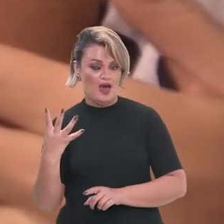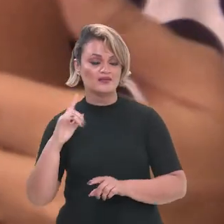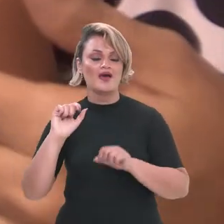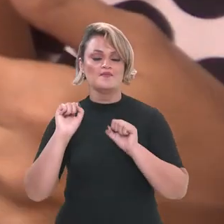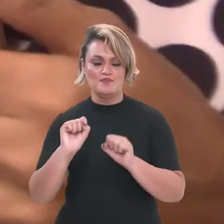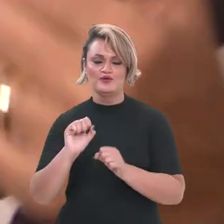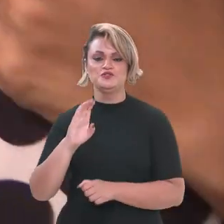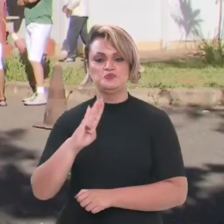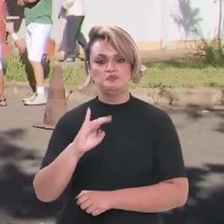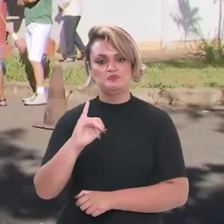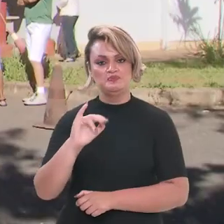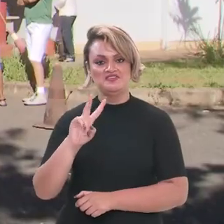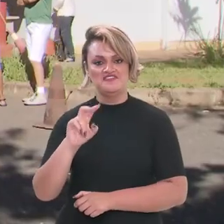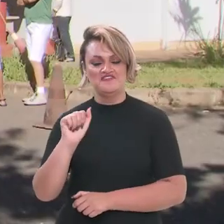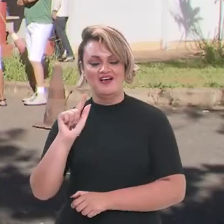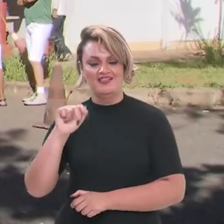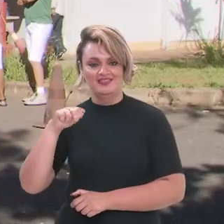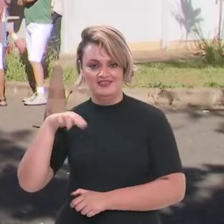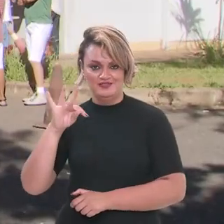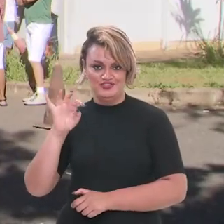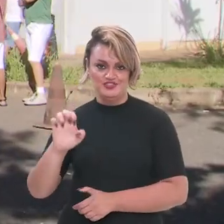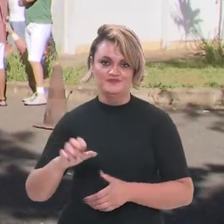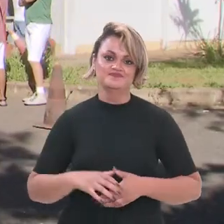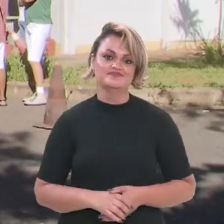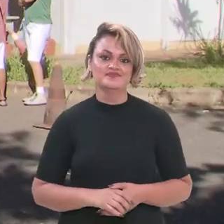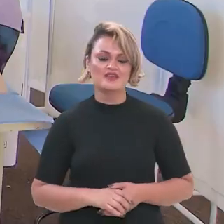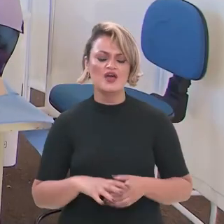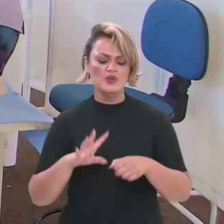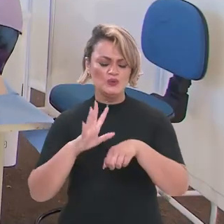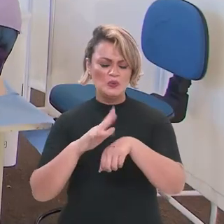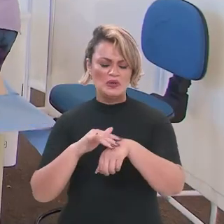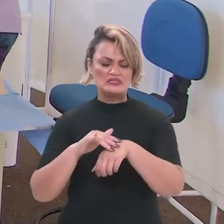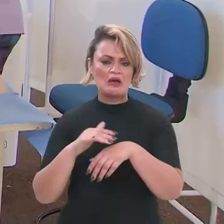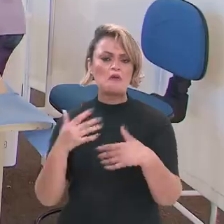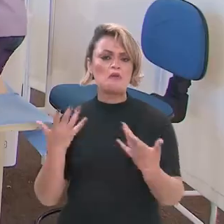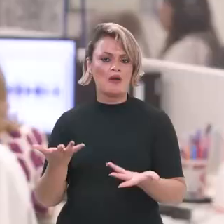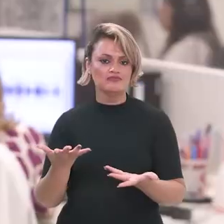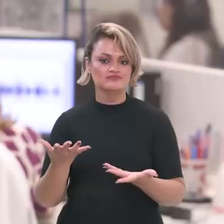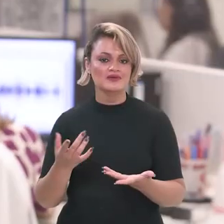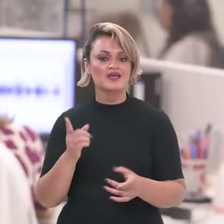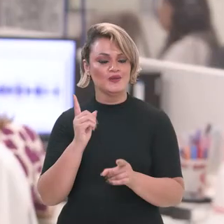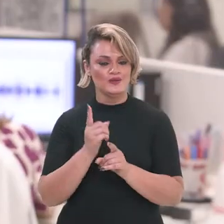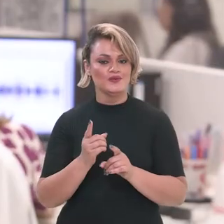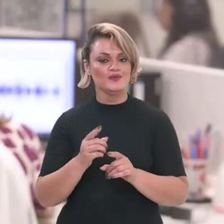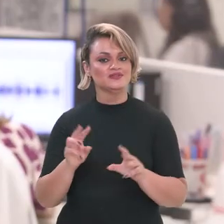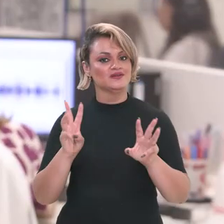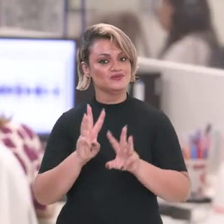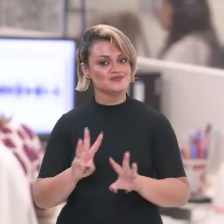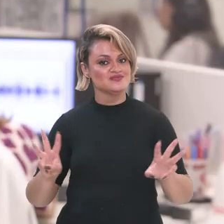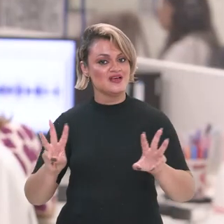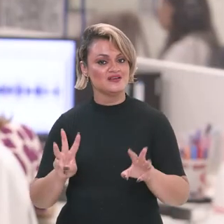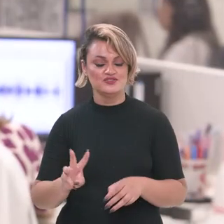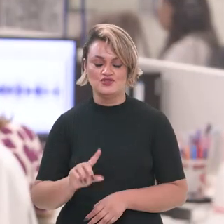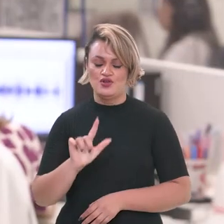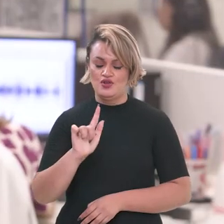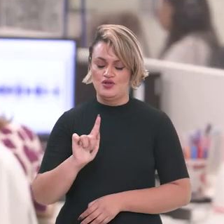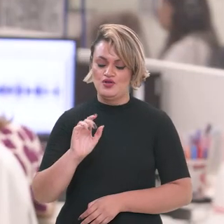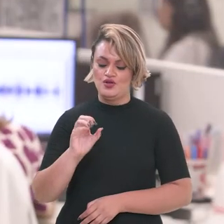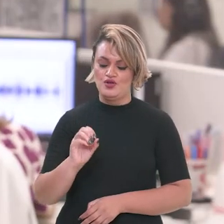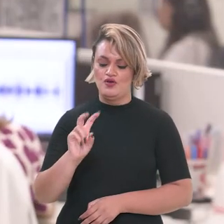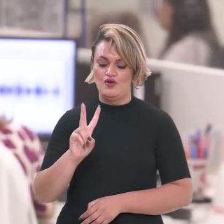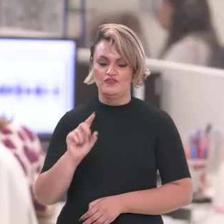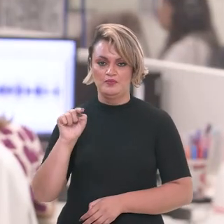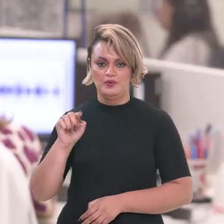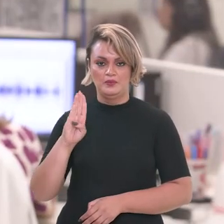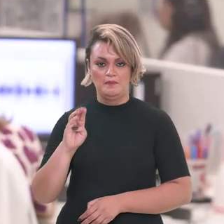duas doses da vacina com um intervalo mínimo de quatro meses desde a última dose. Para conferir a relação de comorbidades,